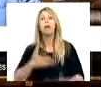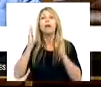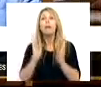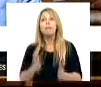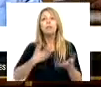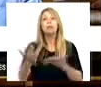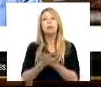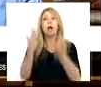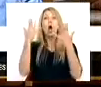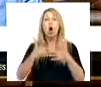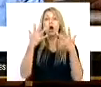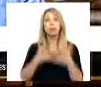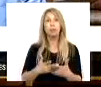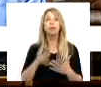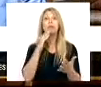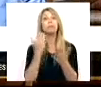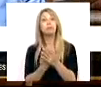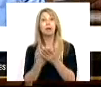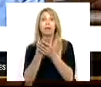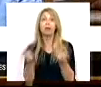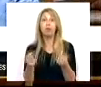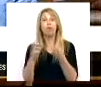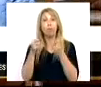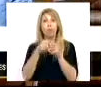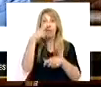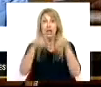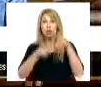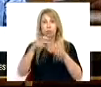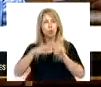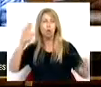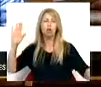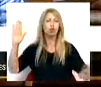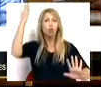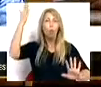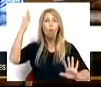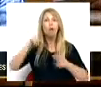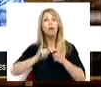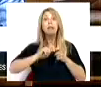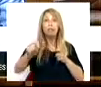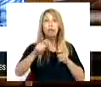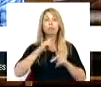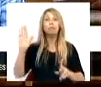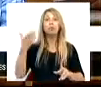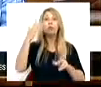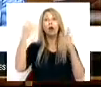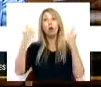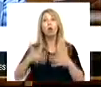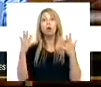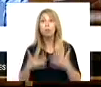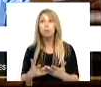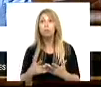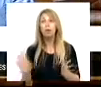recolocar as pessoas e os problemas do país no primeiro lugar e para que possamos definir as nossas prioridades orçamentais sem os atuais